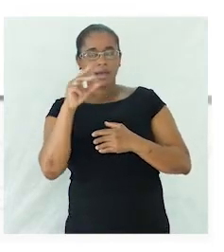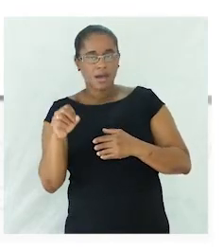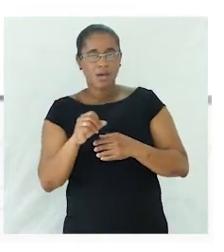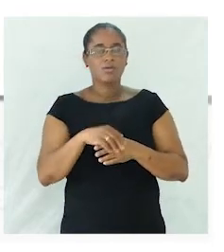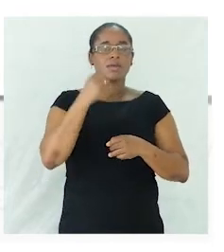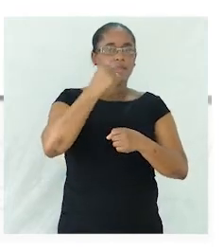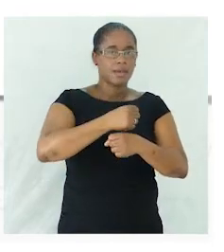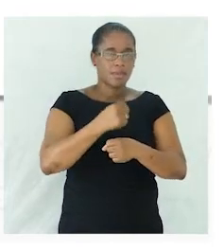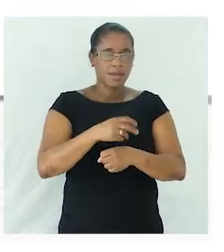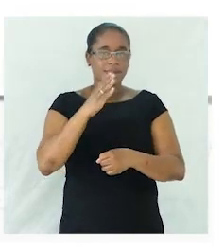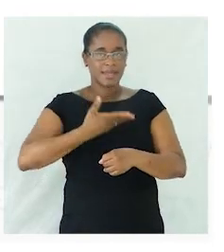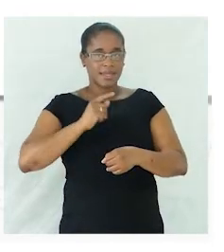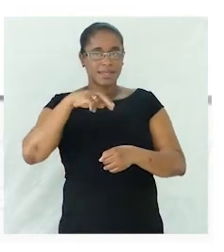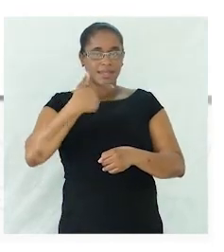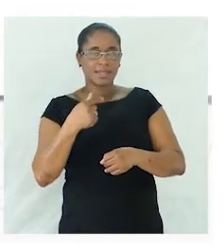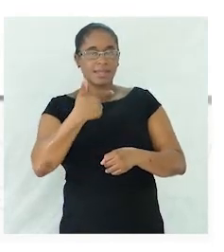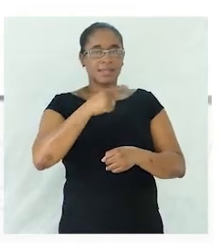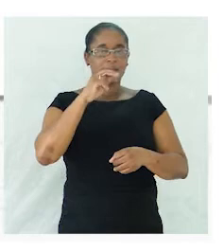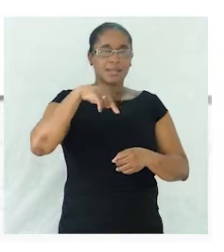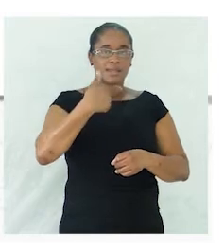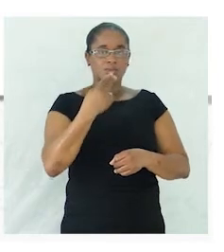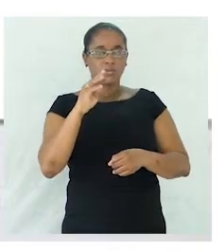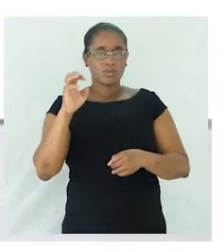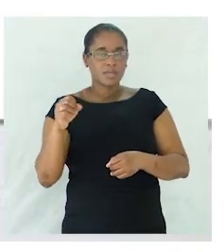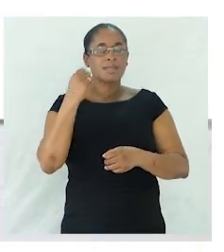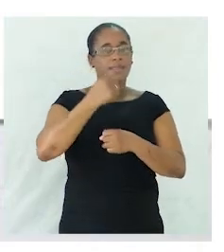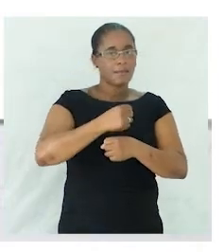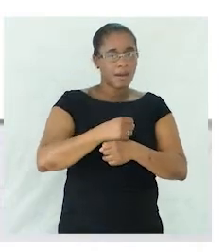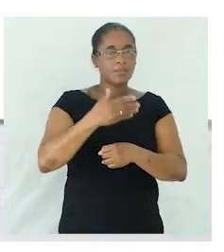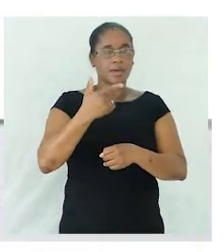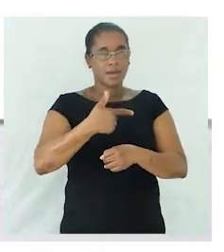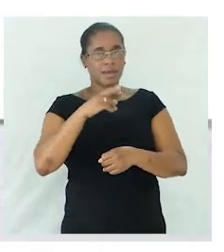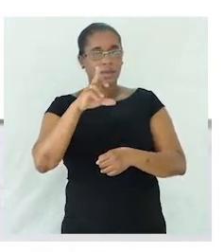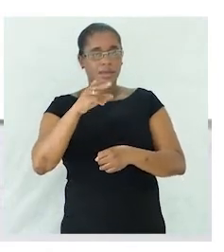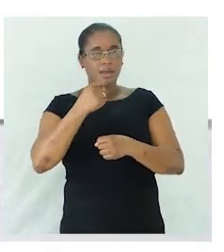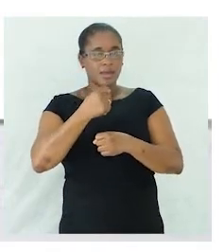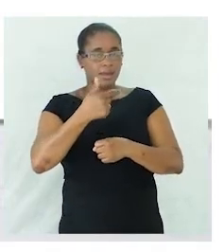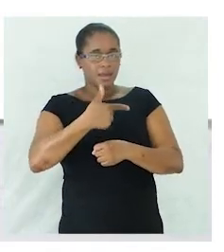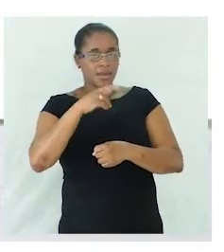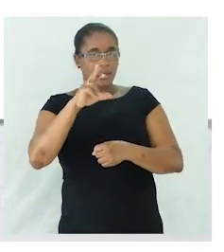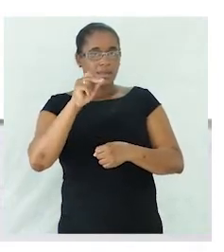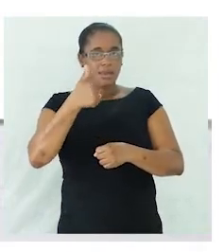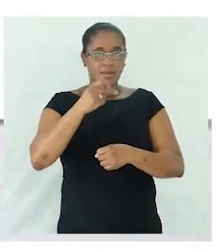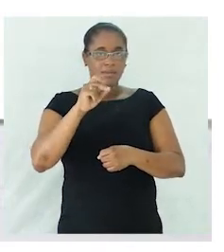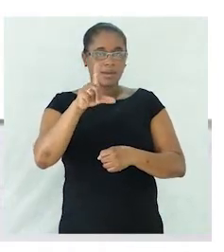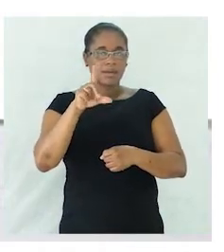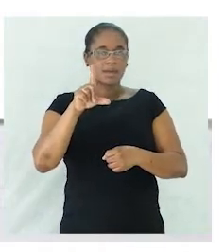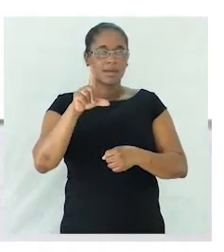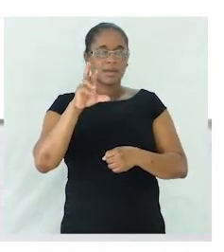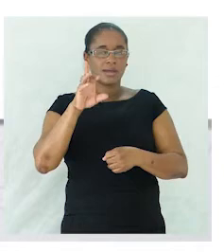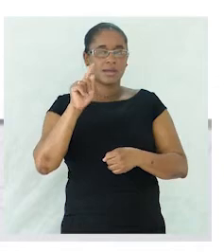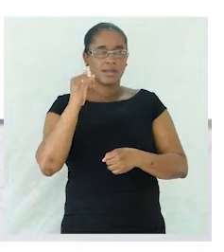trabalheira por exemplo certo? agora vamos à prática novamente vamos lá ver os nossos